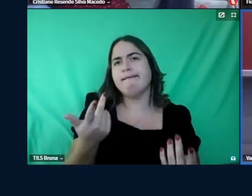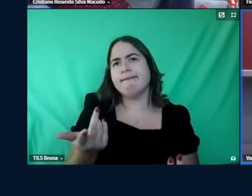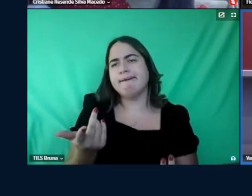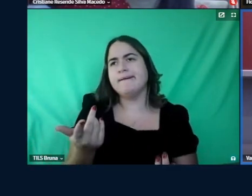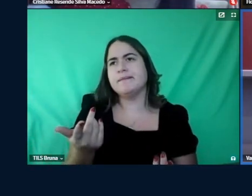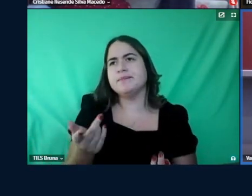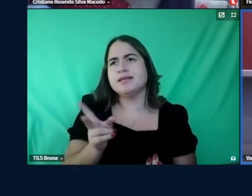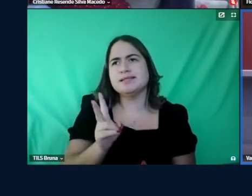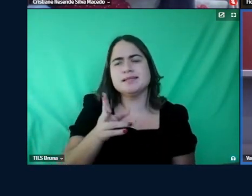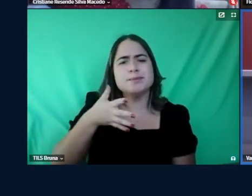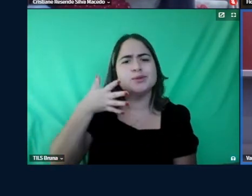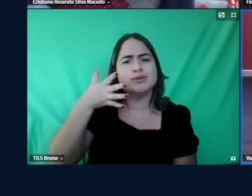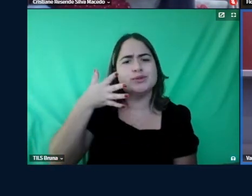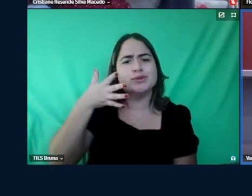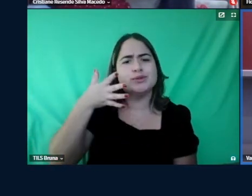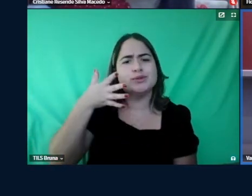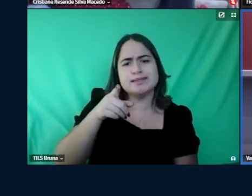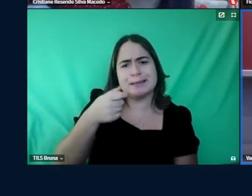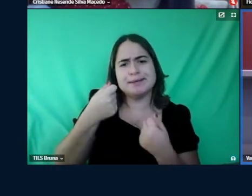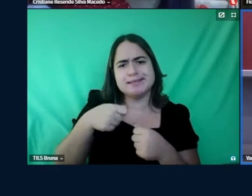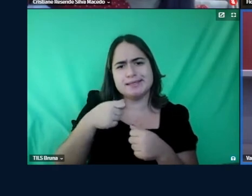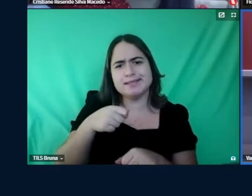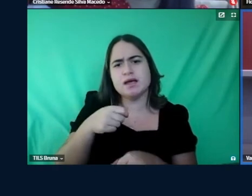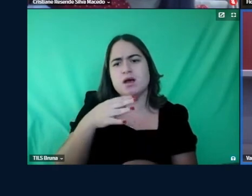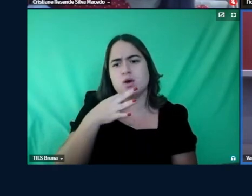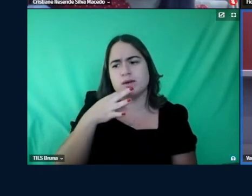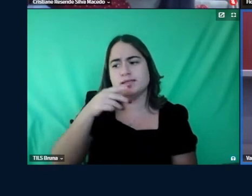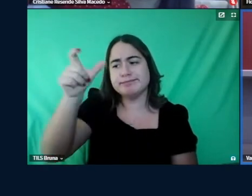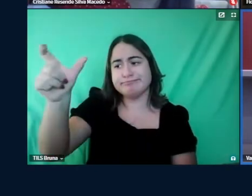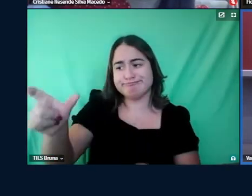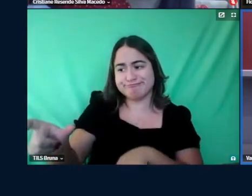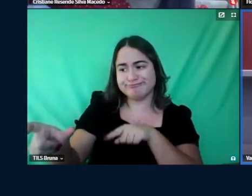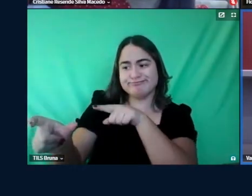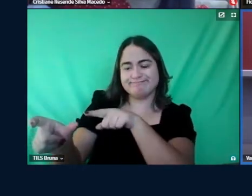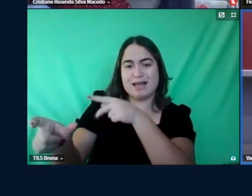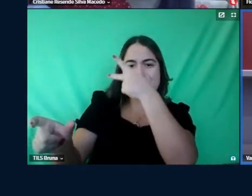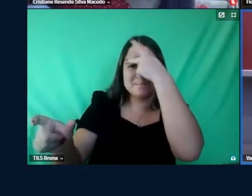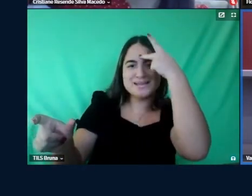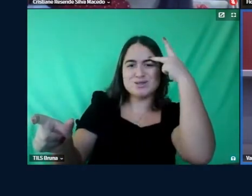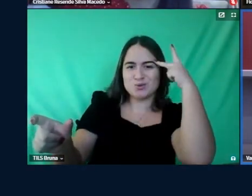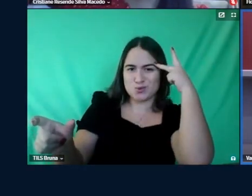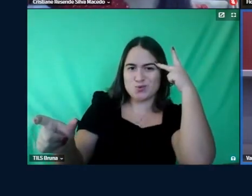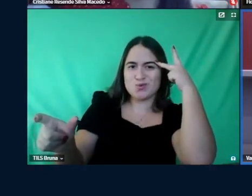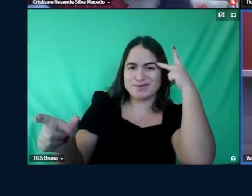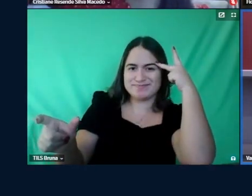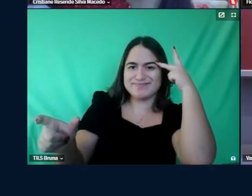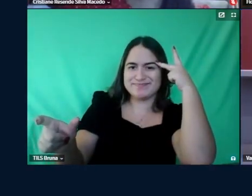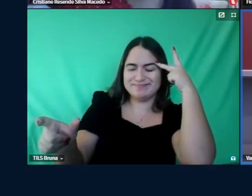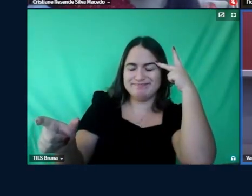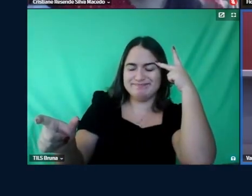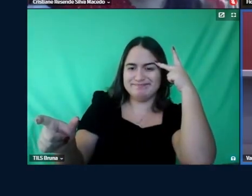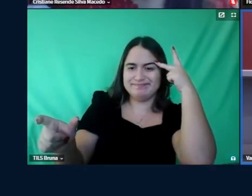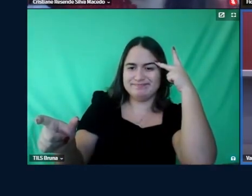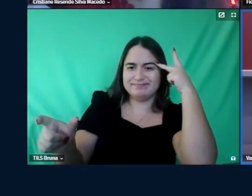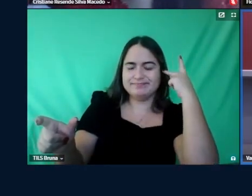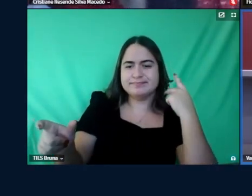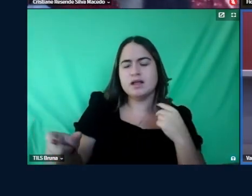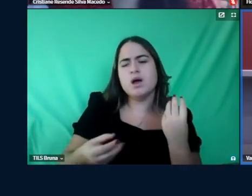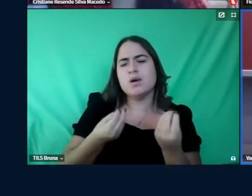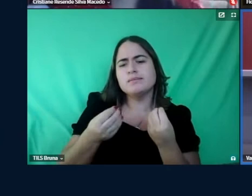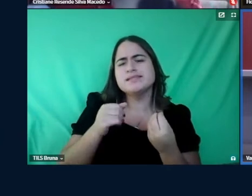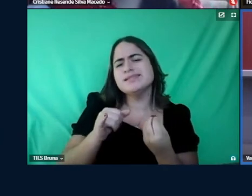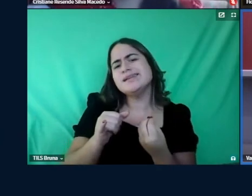discurso de que você precisa conhecer a pessoa é a pessoa né como se